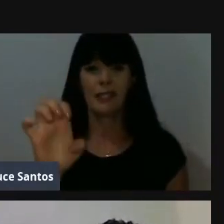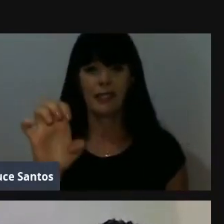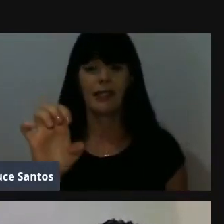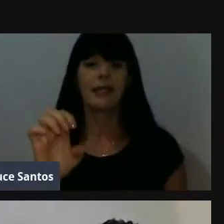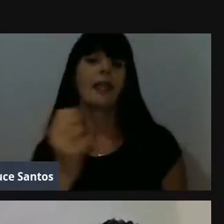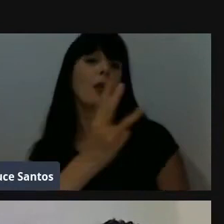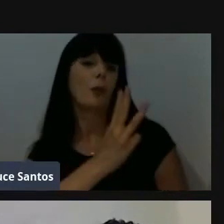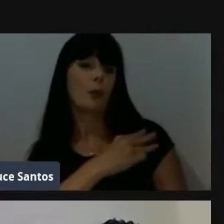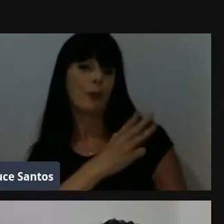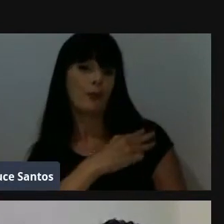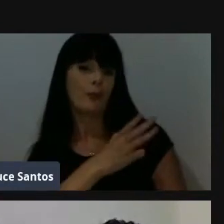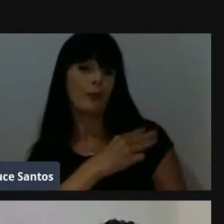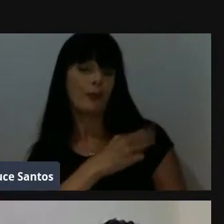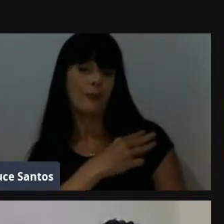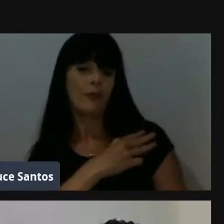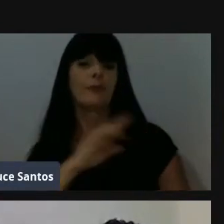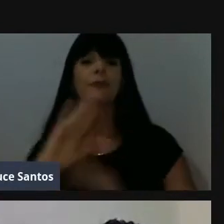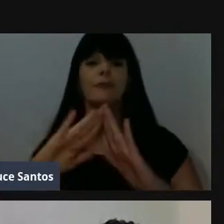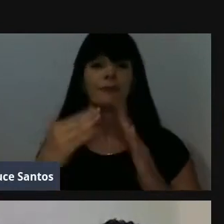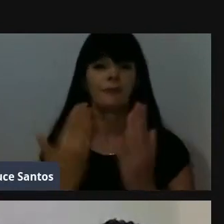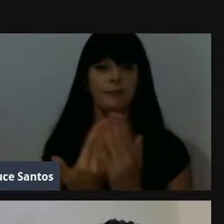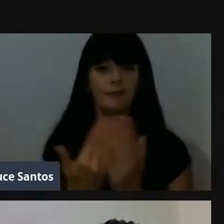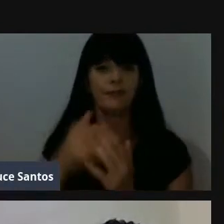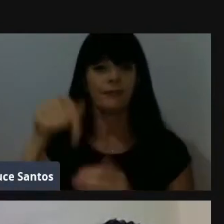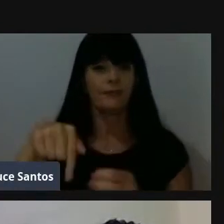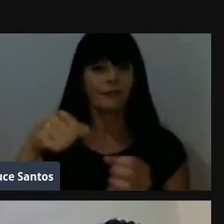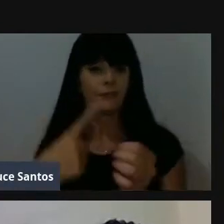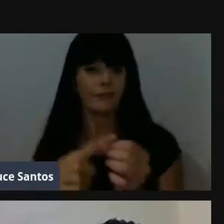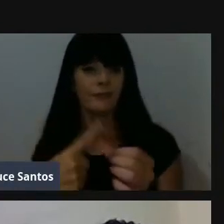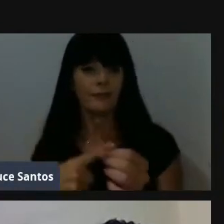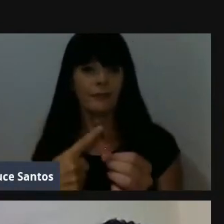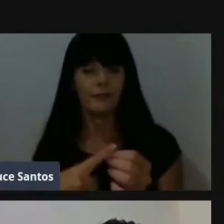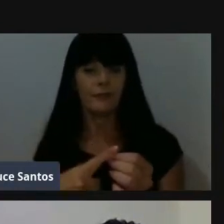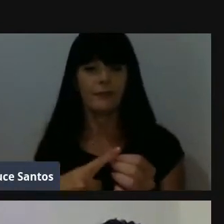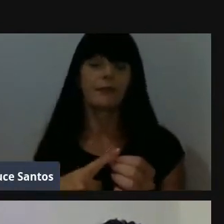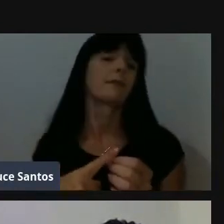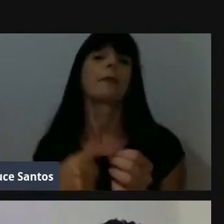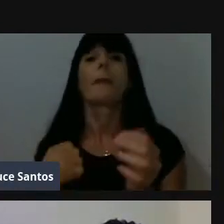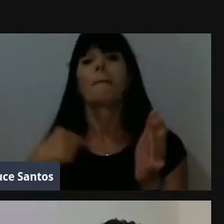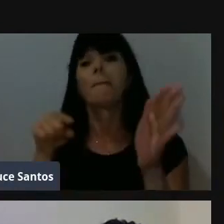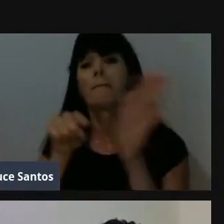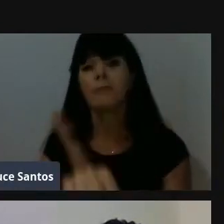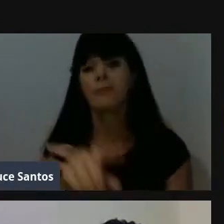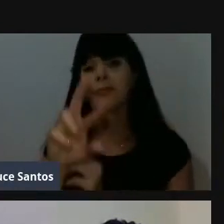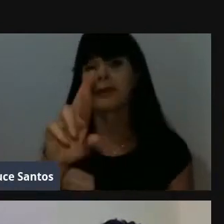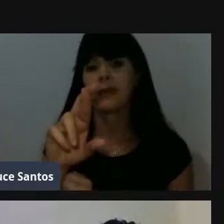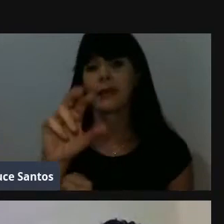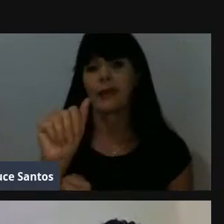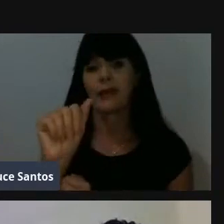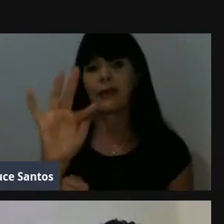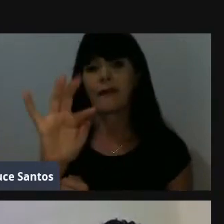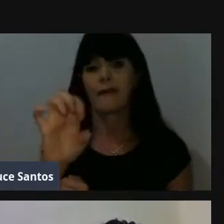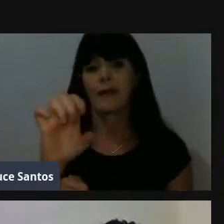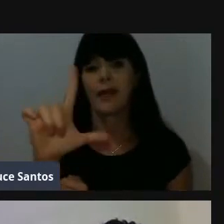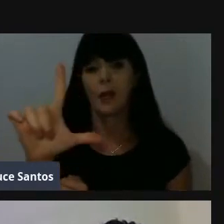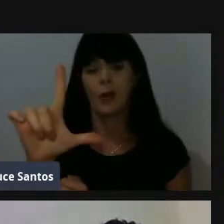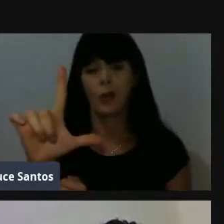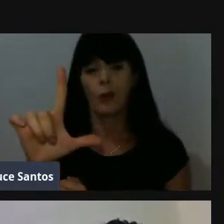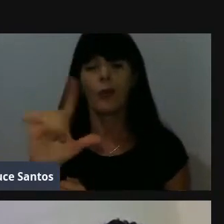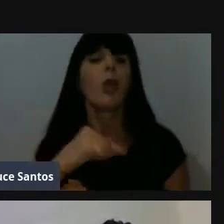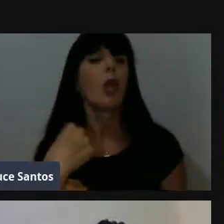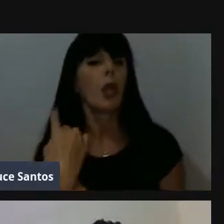médio do Imaculado da Conceição. E minha pergunta agora vai para o Rafael. Nós já tivemos aqui em Tracerica